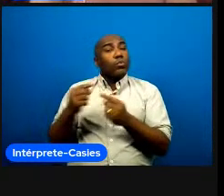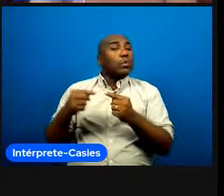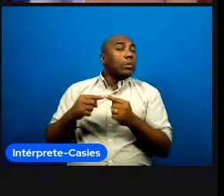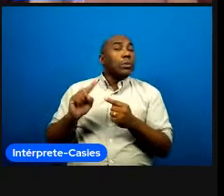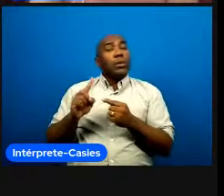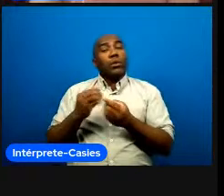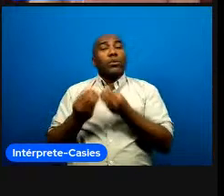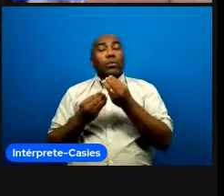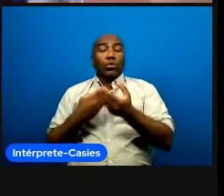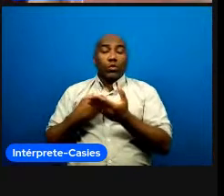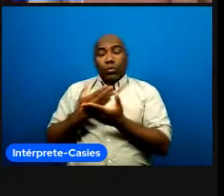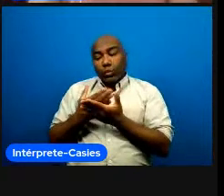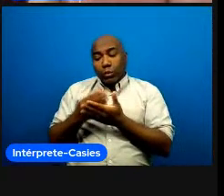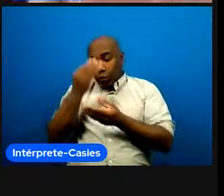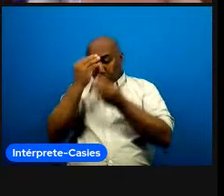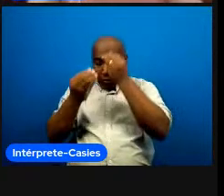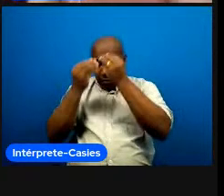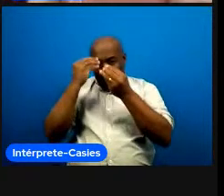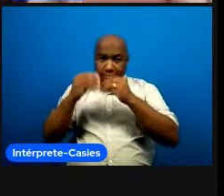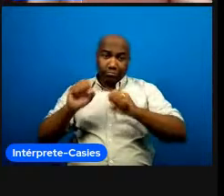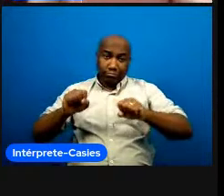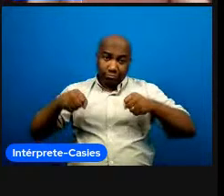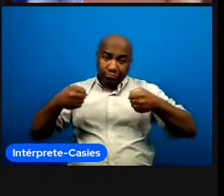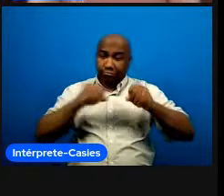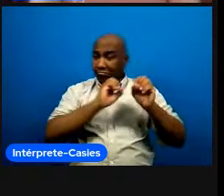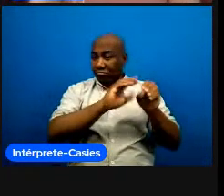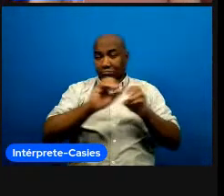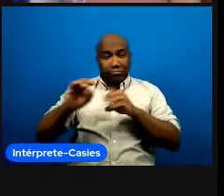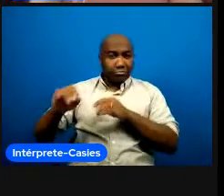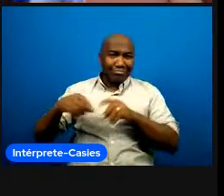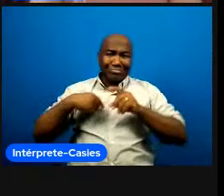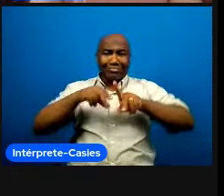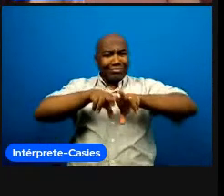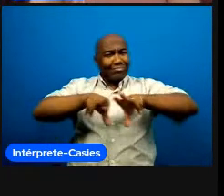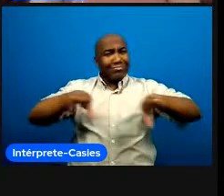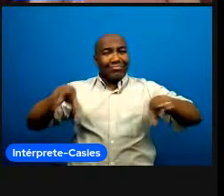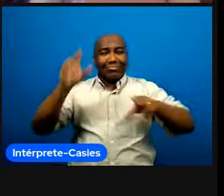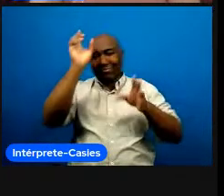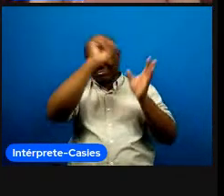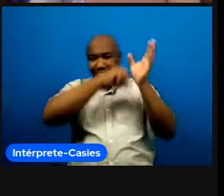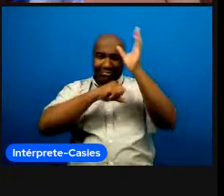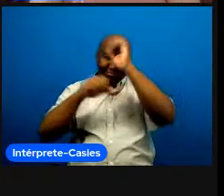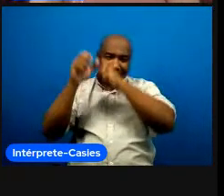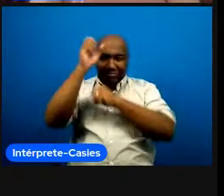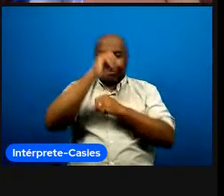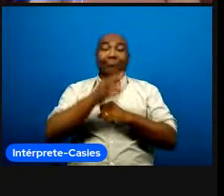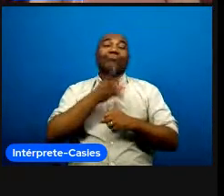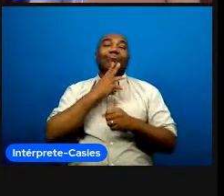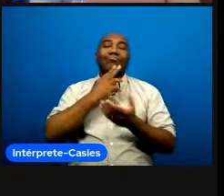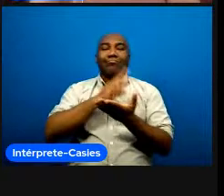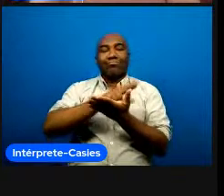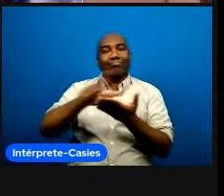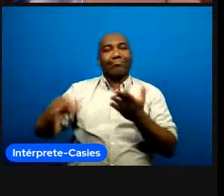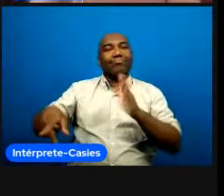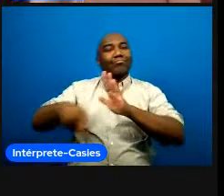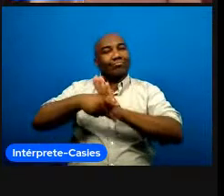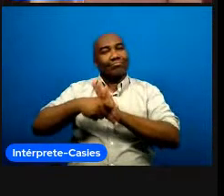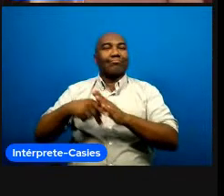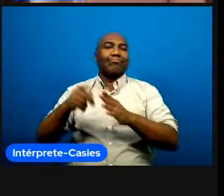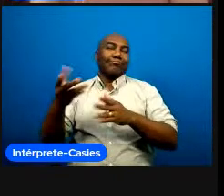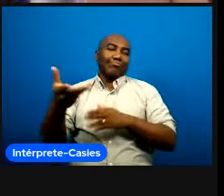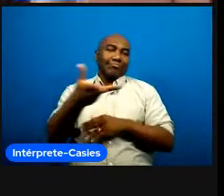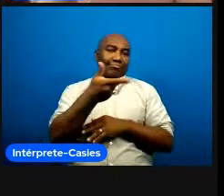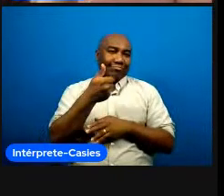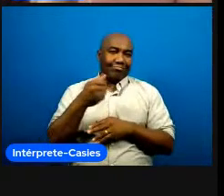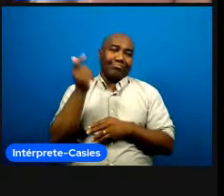se não né todas essas decisões e conhecimentos vão se ajustando a isso pra gerar competências de prática eu já vou chegar lá mas